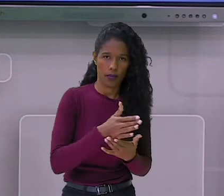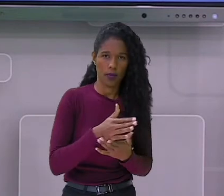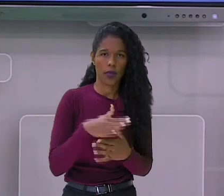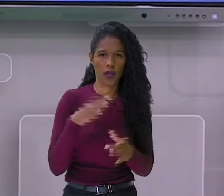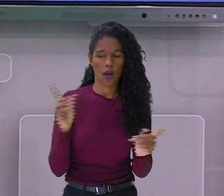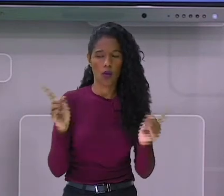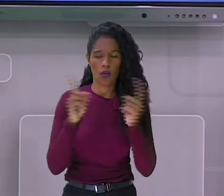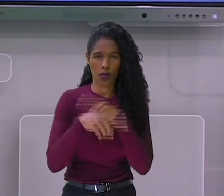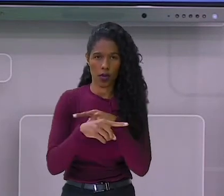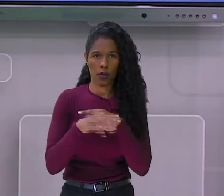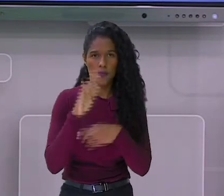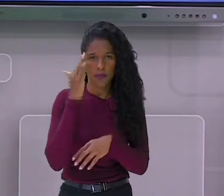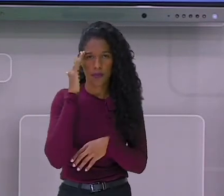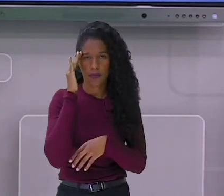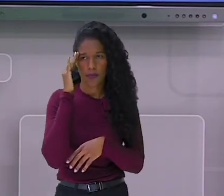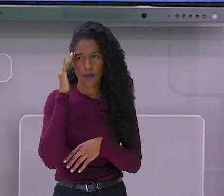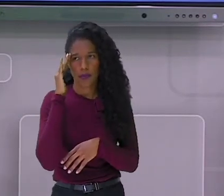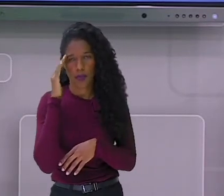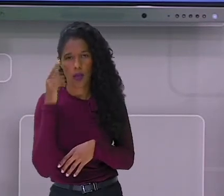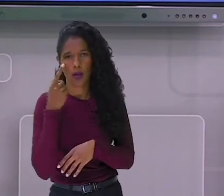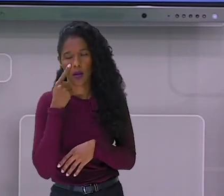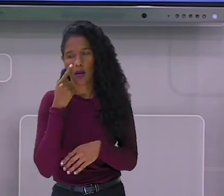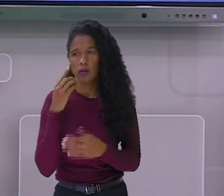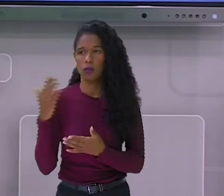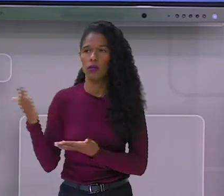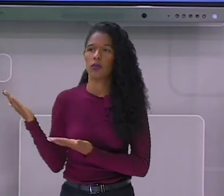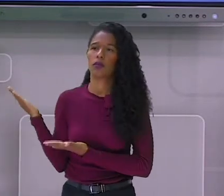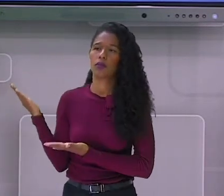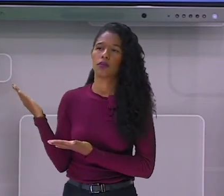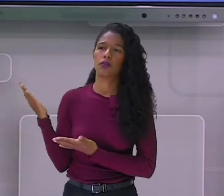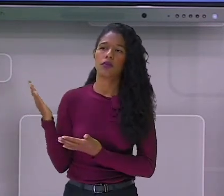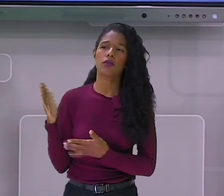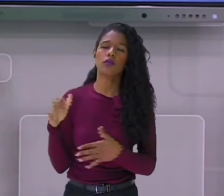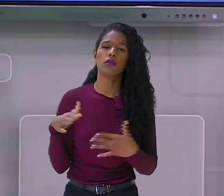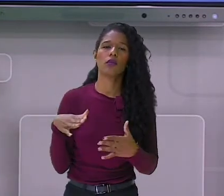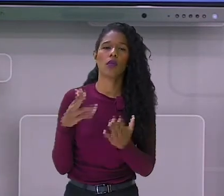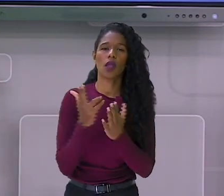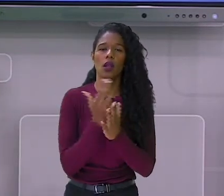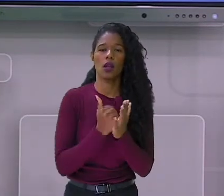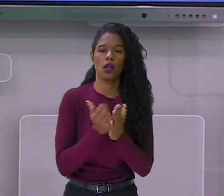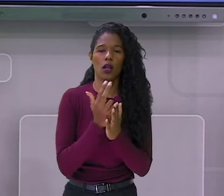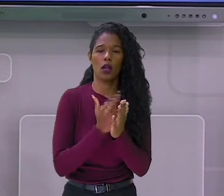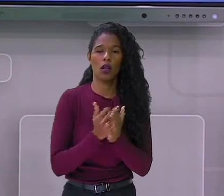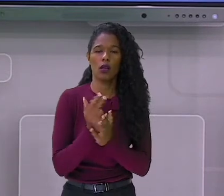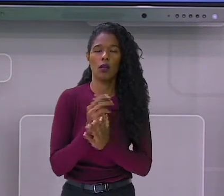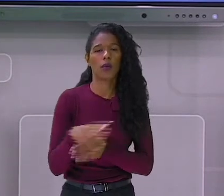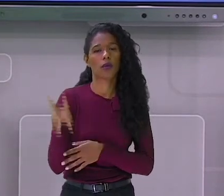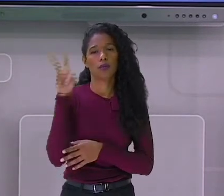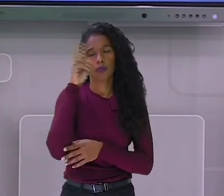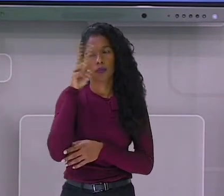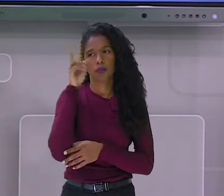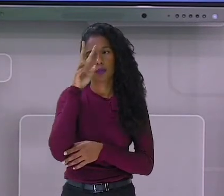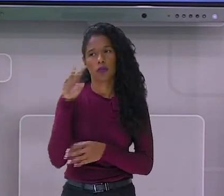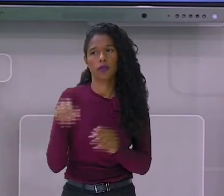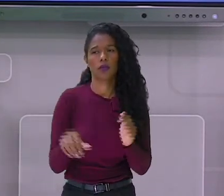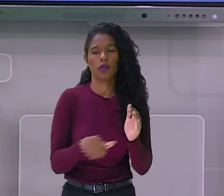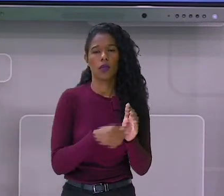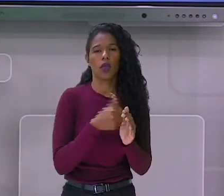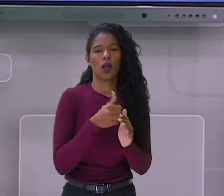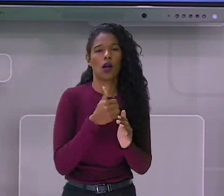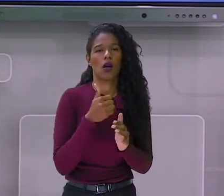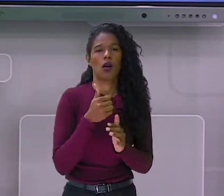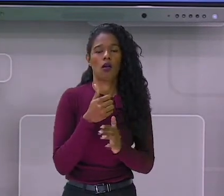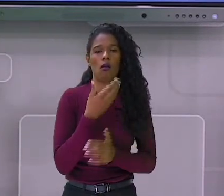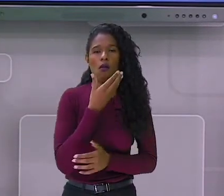Olha aqui para vocês observarem aqui. Na imagem da história. O vovô era o